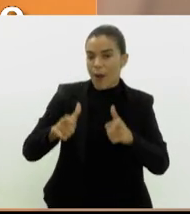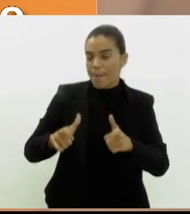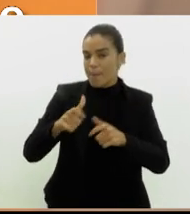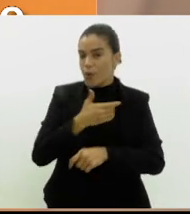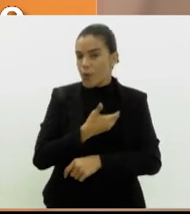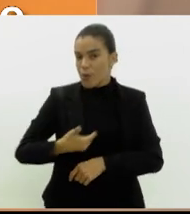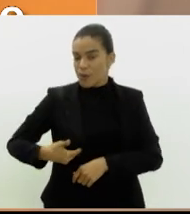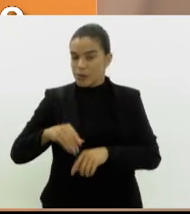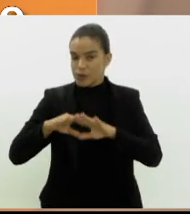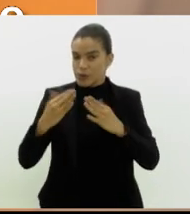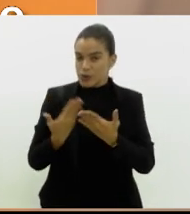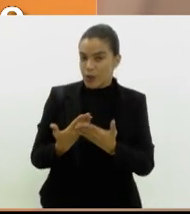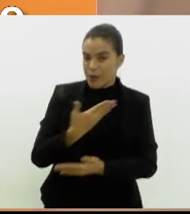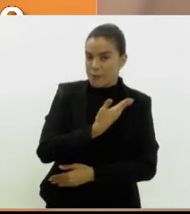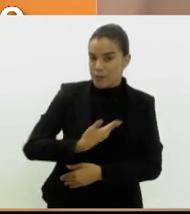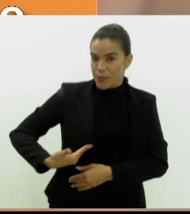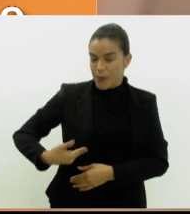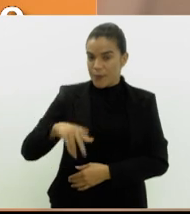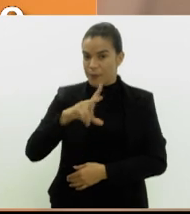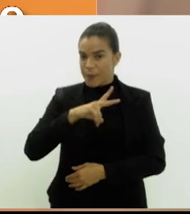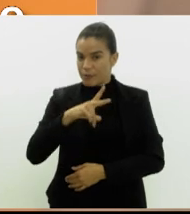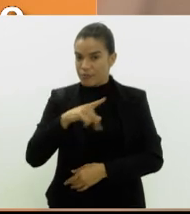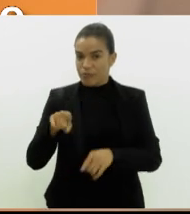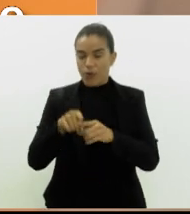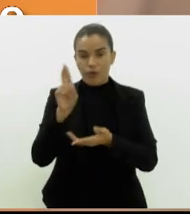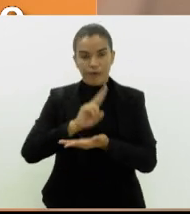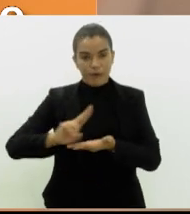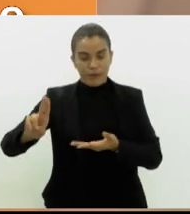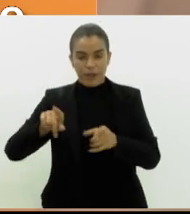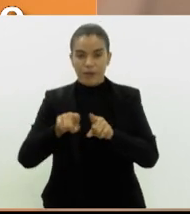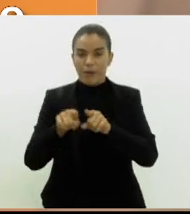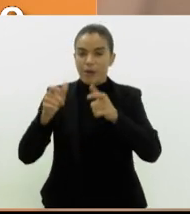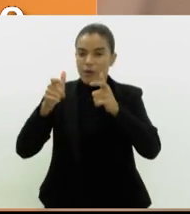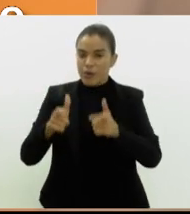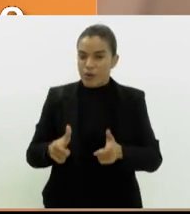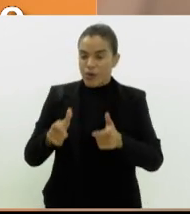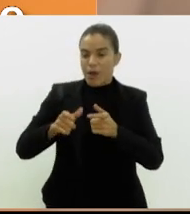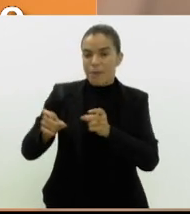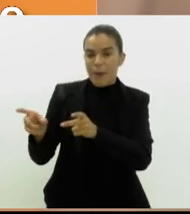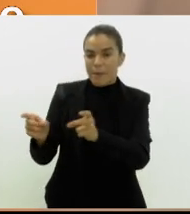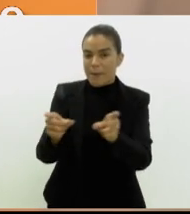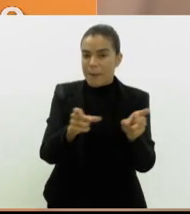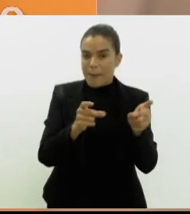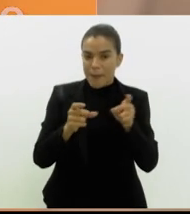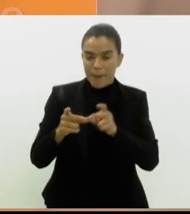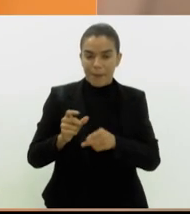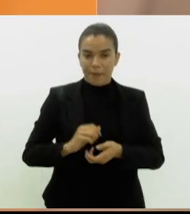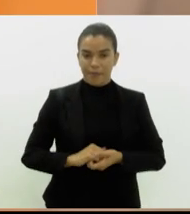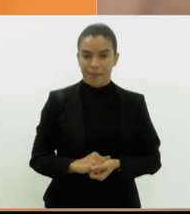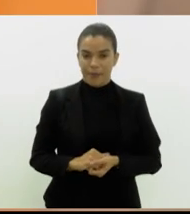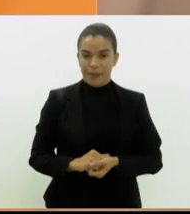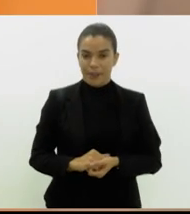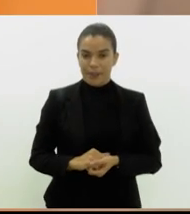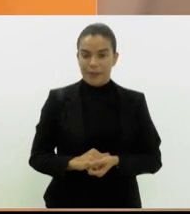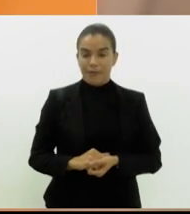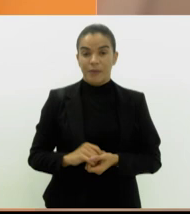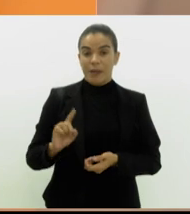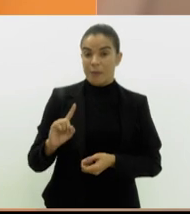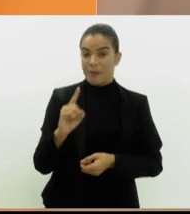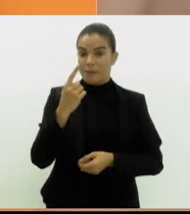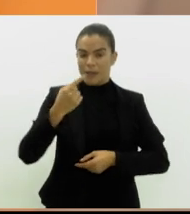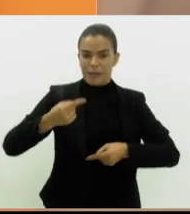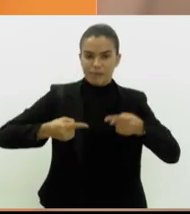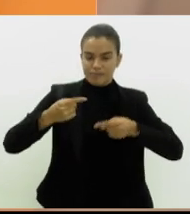escolas públicas e particulares, universidades e estabelecimentos comerciais. Em primeira